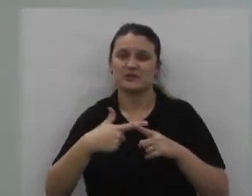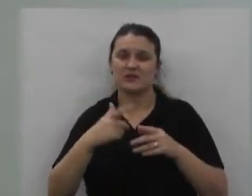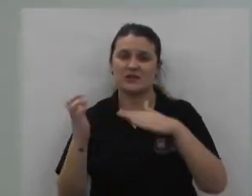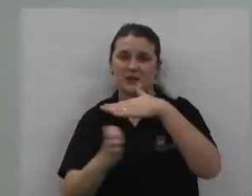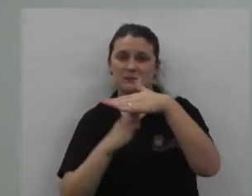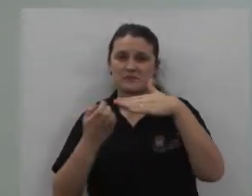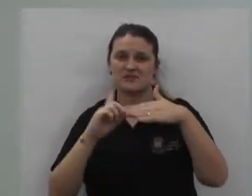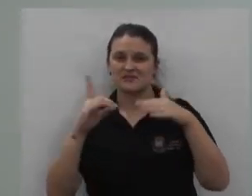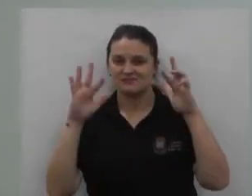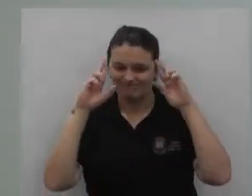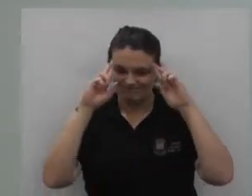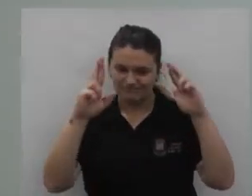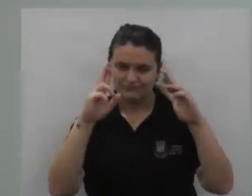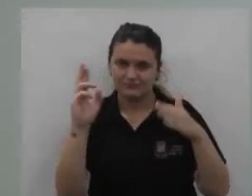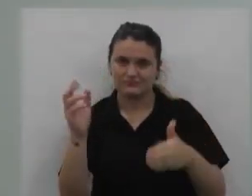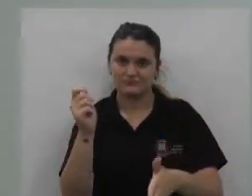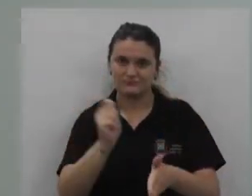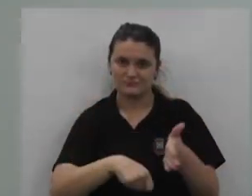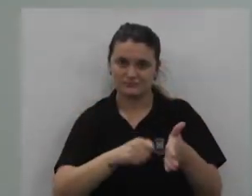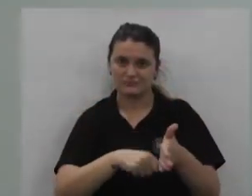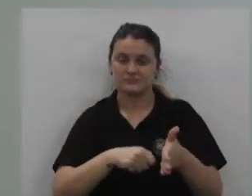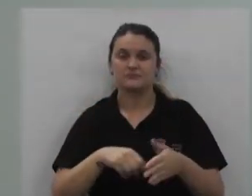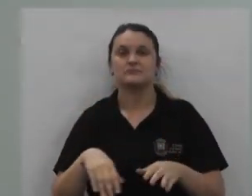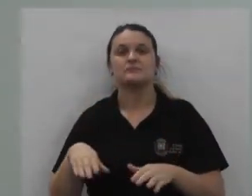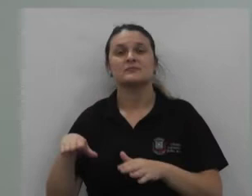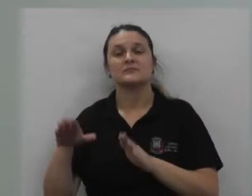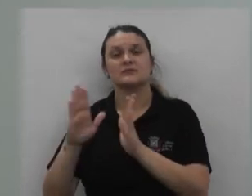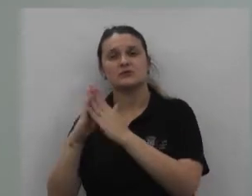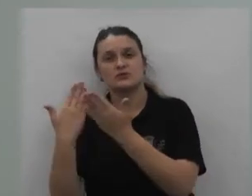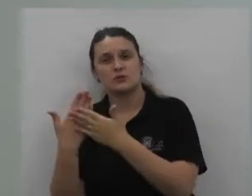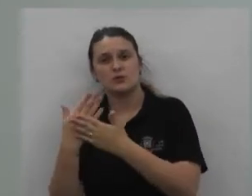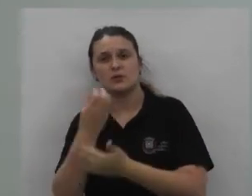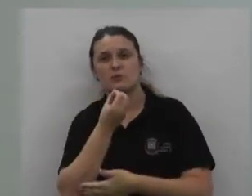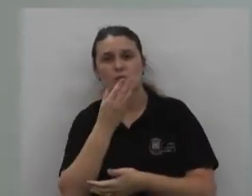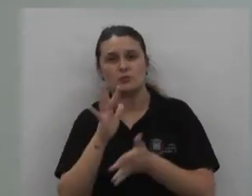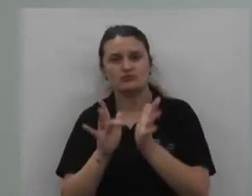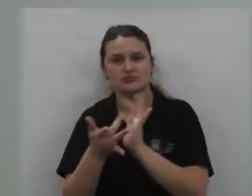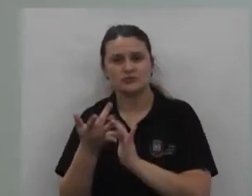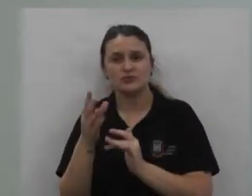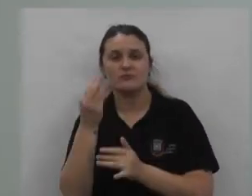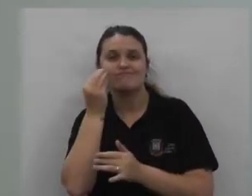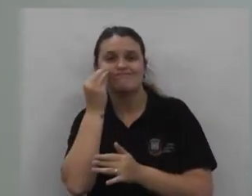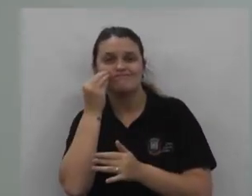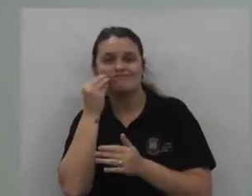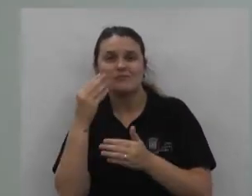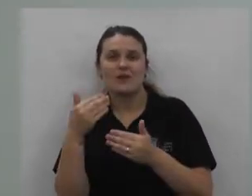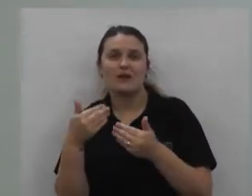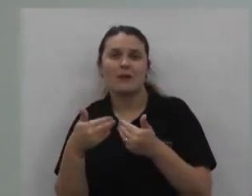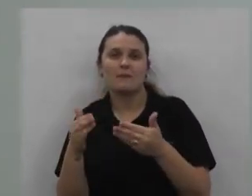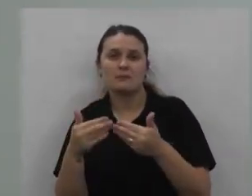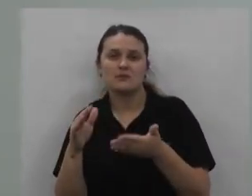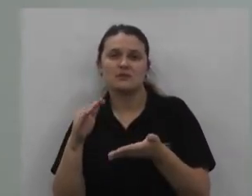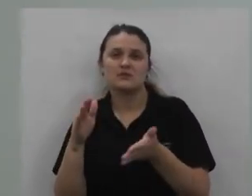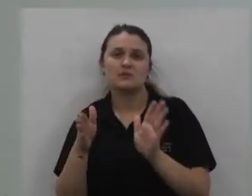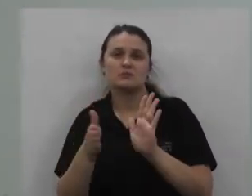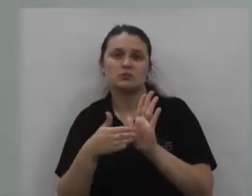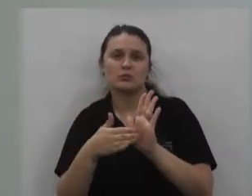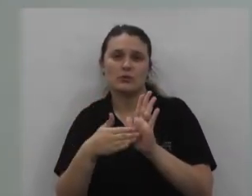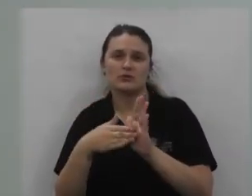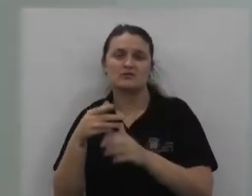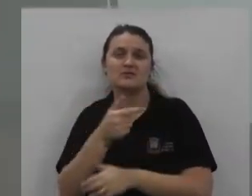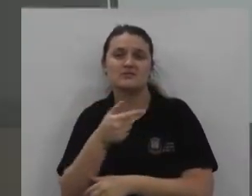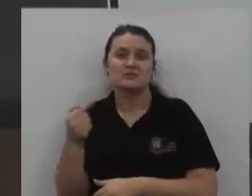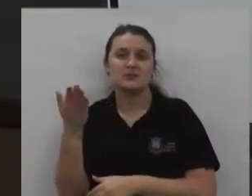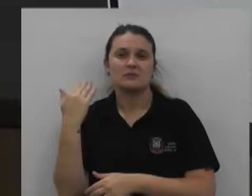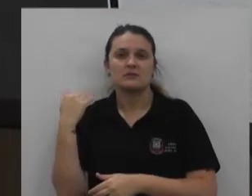contratuais então assim e o Bom Jesus abertura de propostas marcadas para o dia 1 de semana